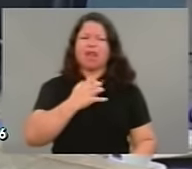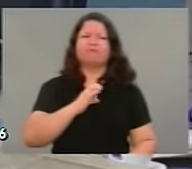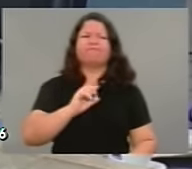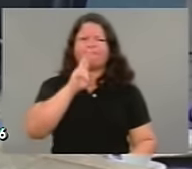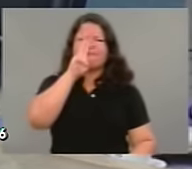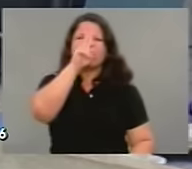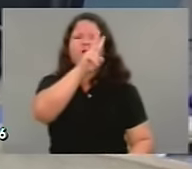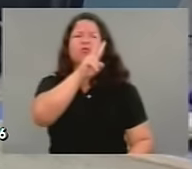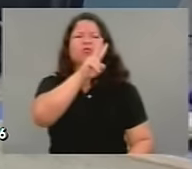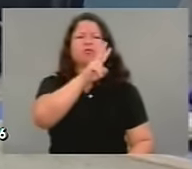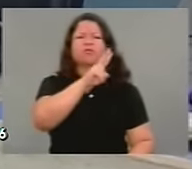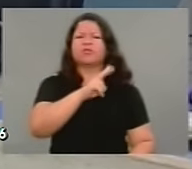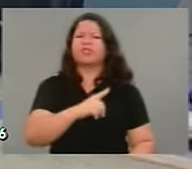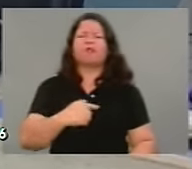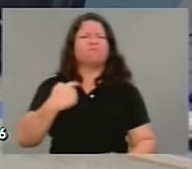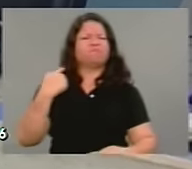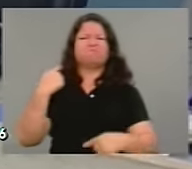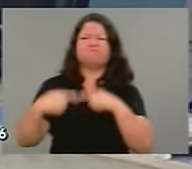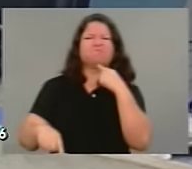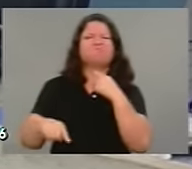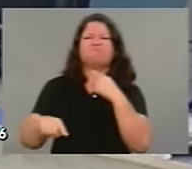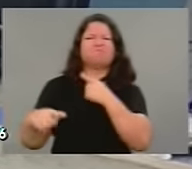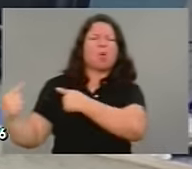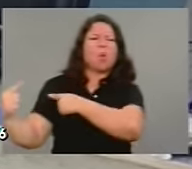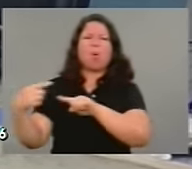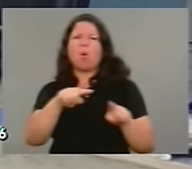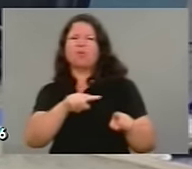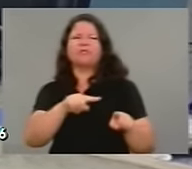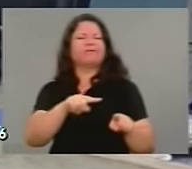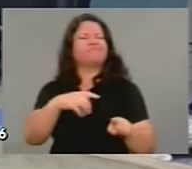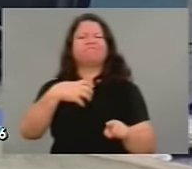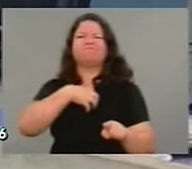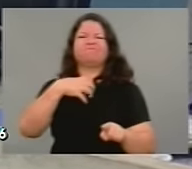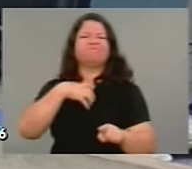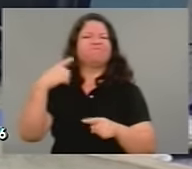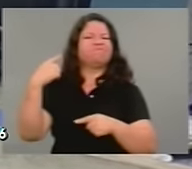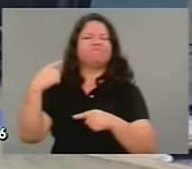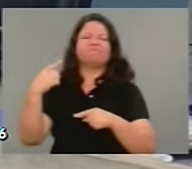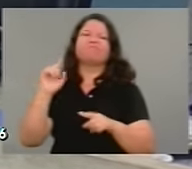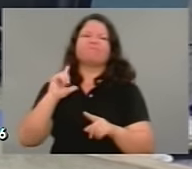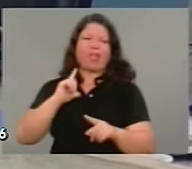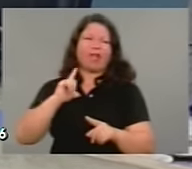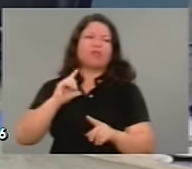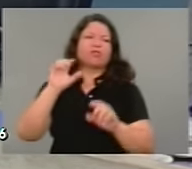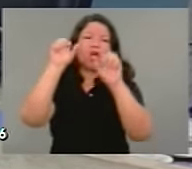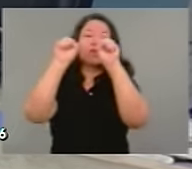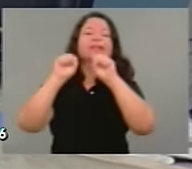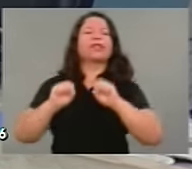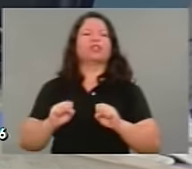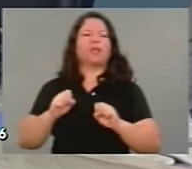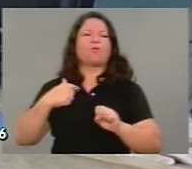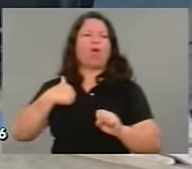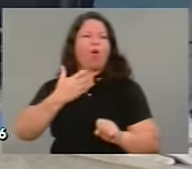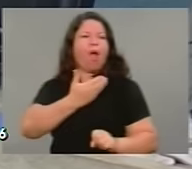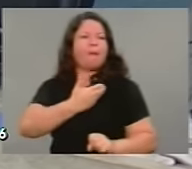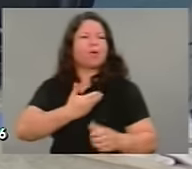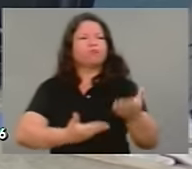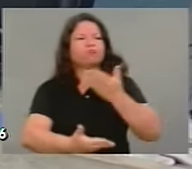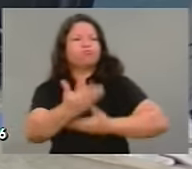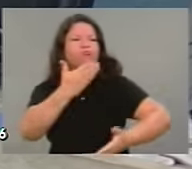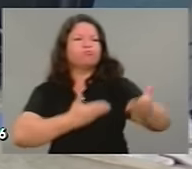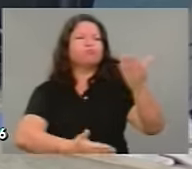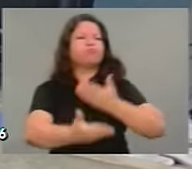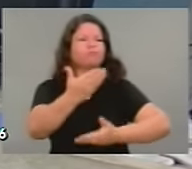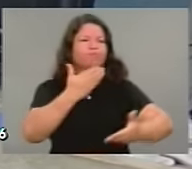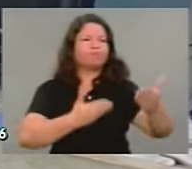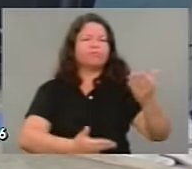acho, não vejo nenhuma coerência no ataque que é feito à Vossa Excelência nesse momento. É o testemunho que eu posso dar como seu colega parlamentar de que qualquer